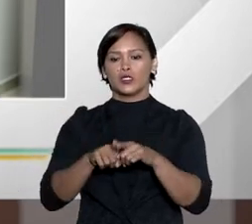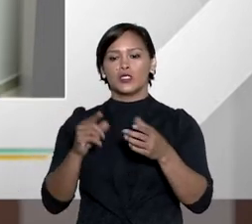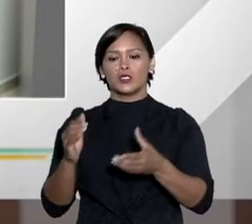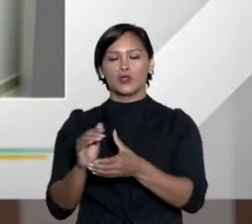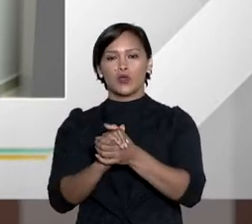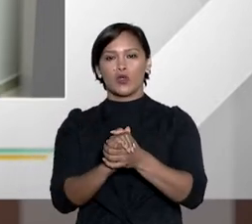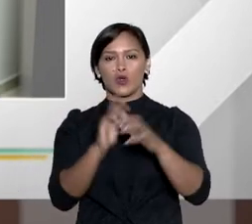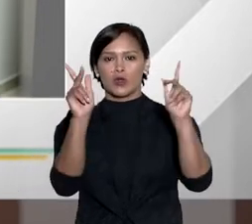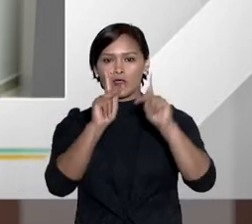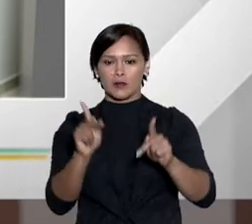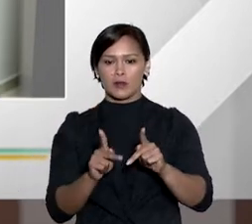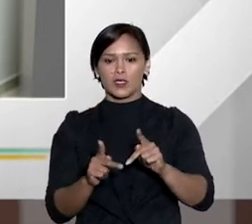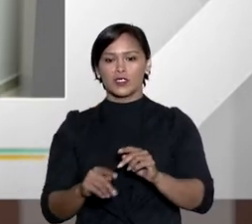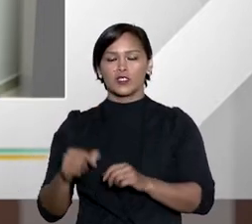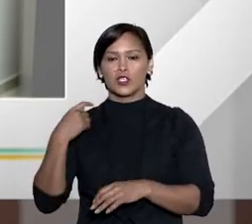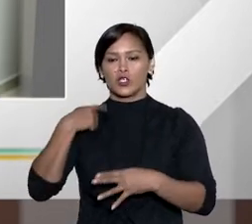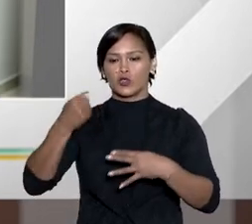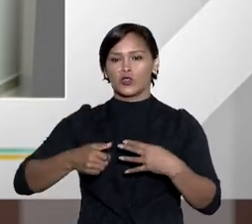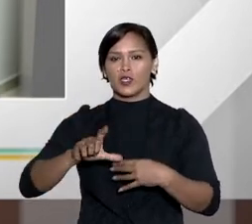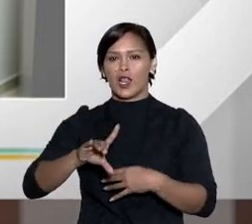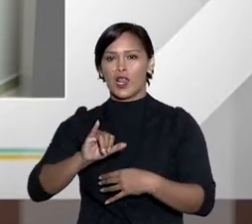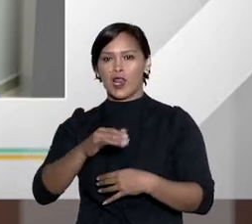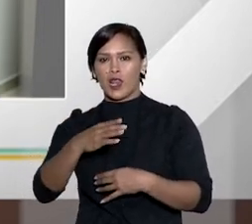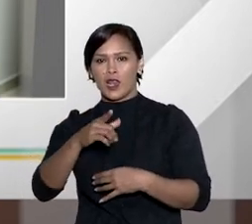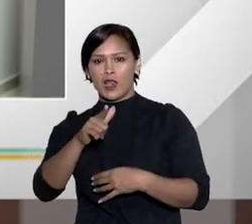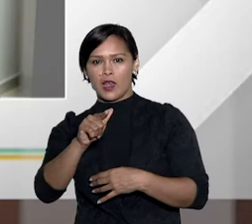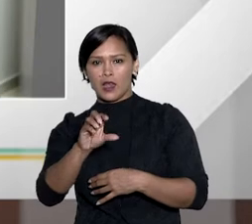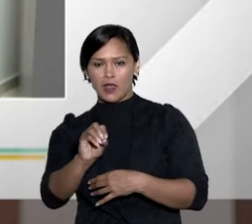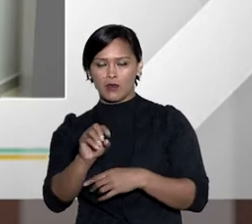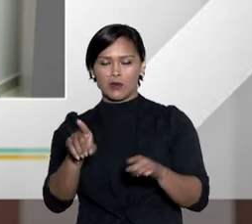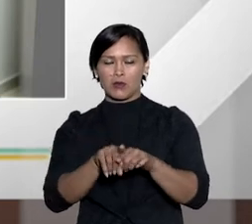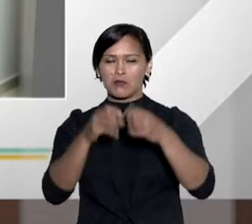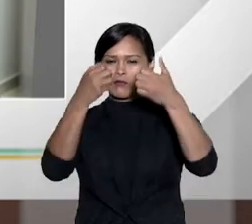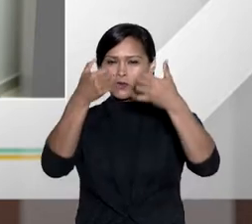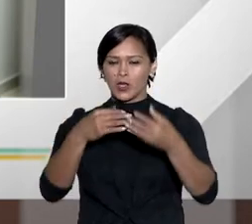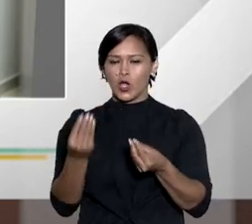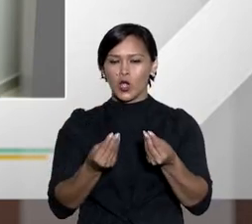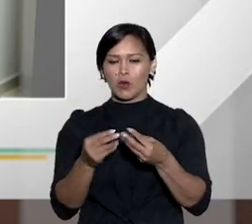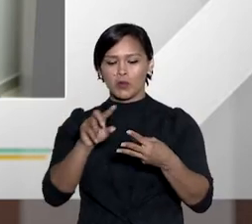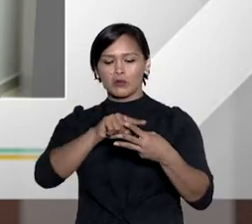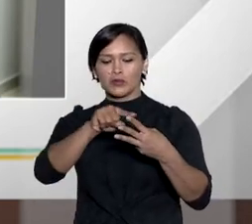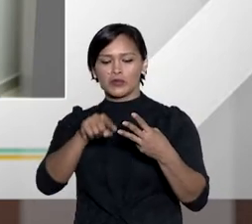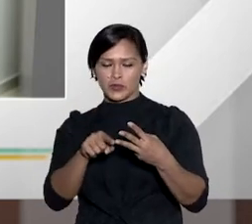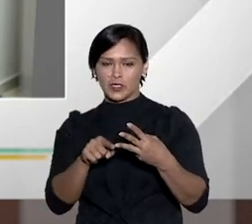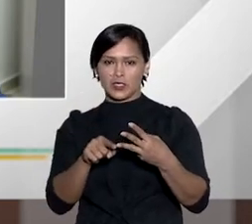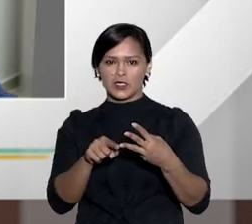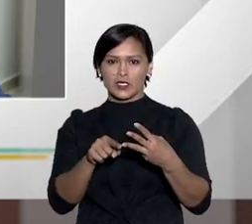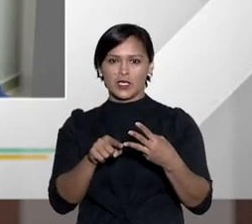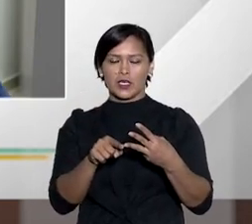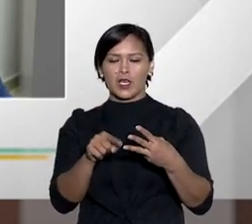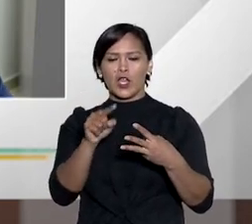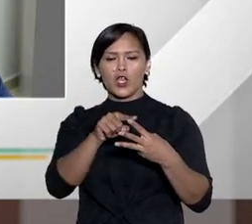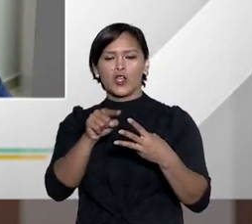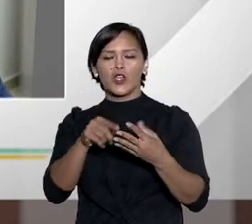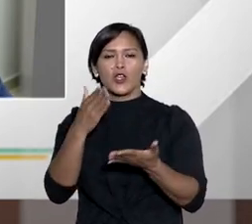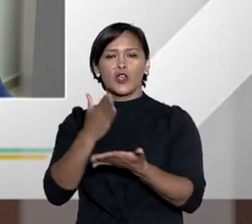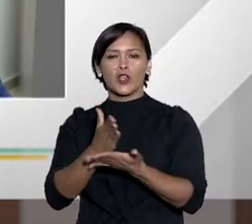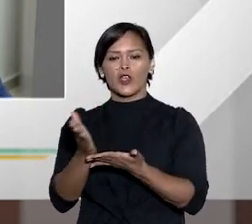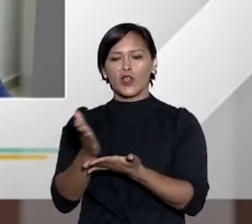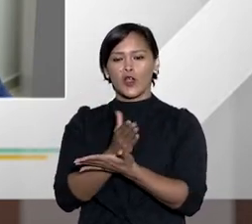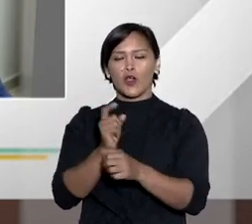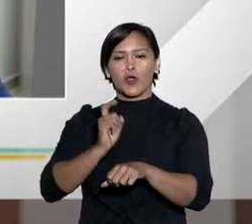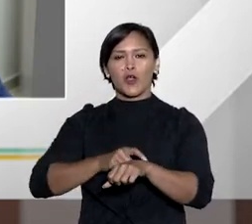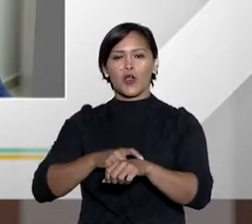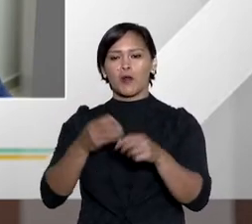juiz togado, o conciliador e o juiz leigo. O senhor poderia nos explicar como se dá a atuação desses três sujeitos e